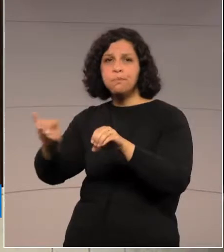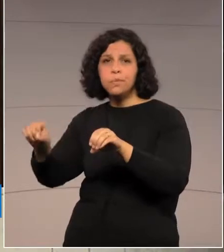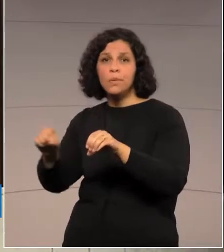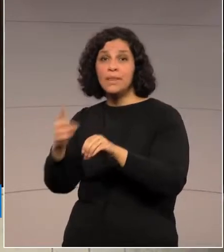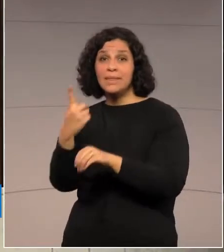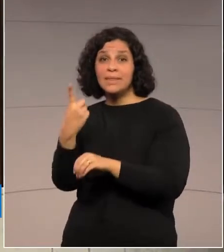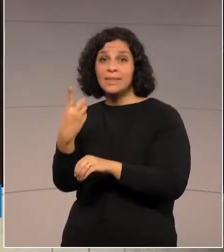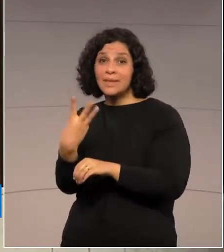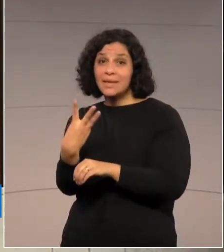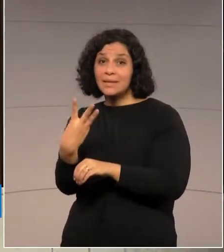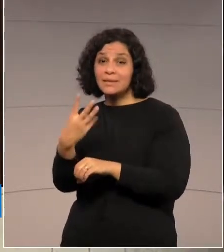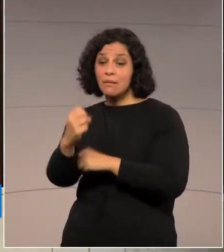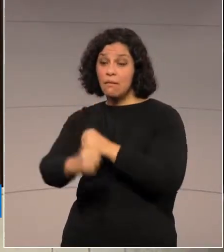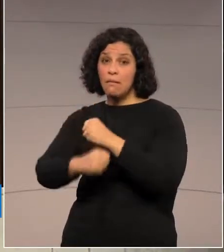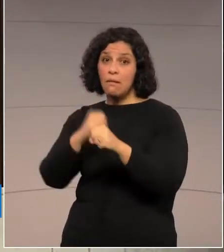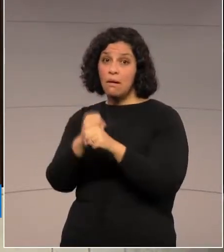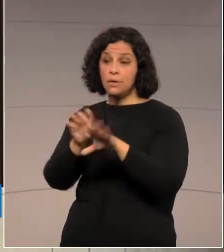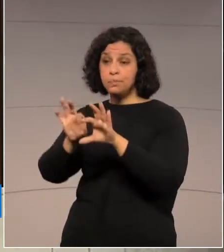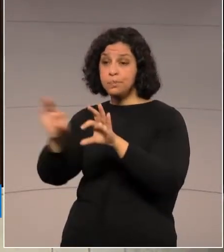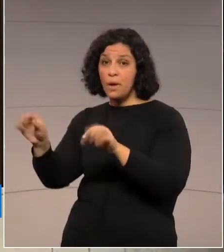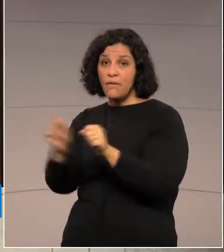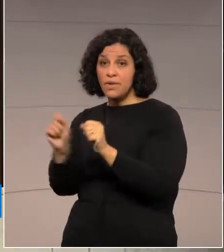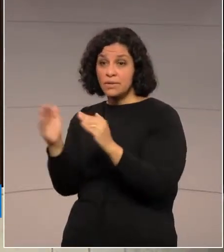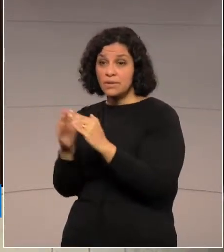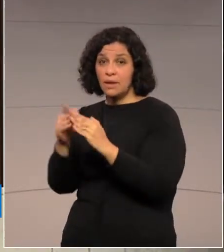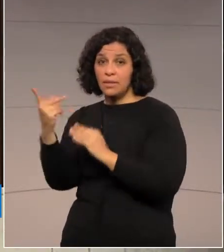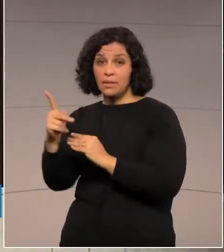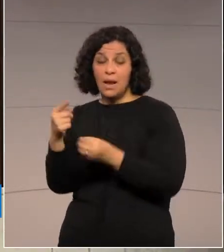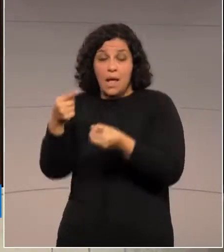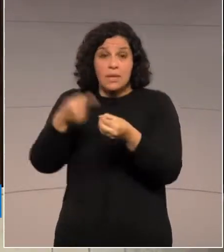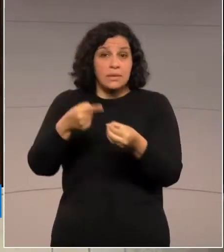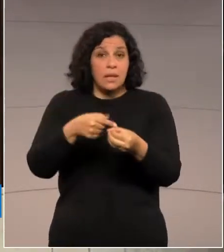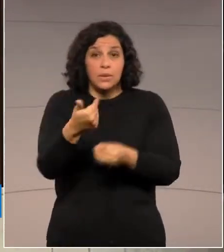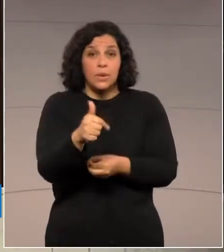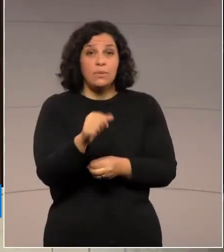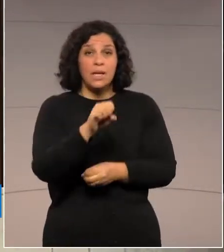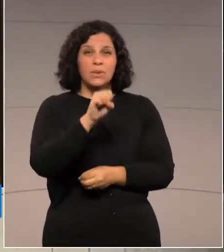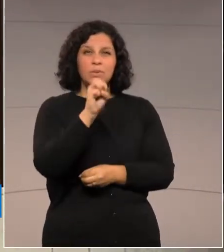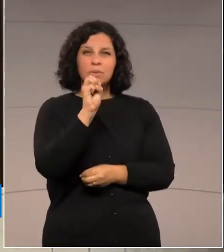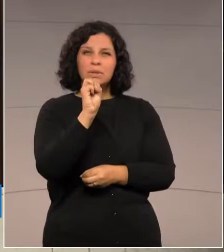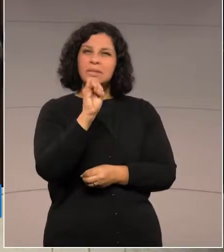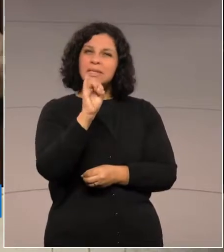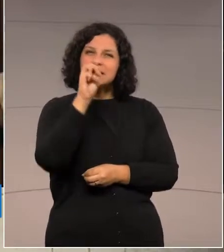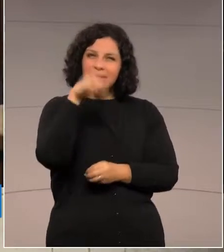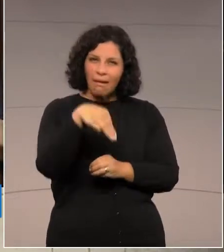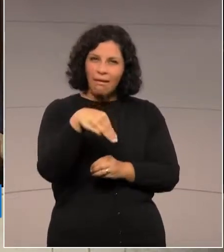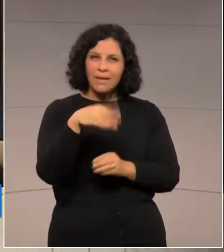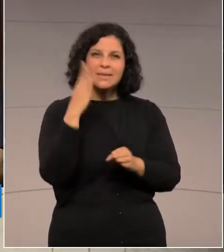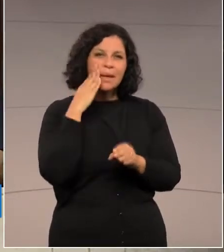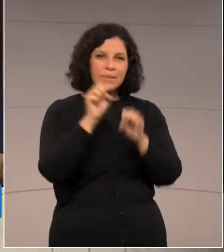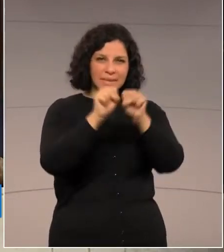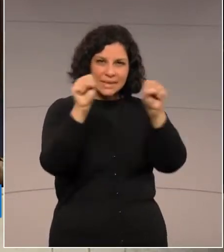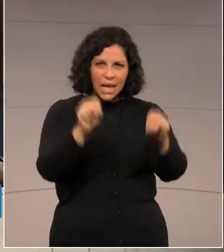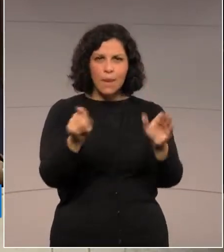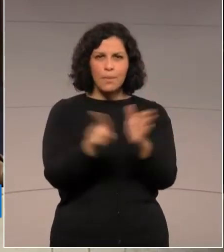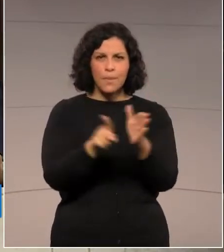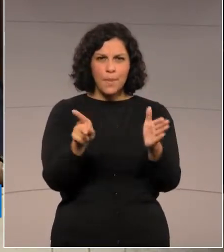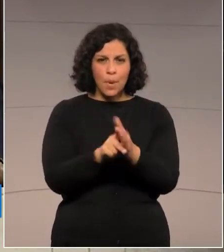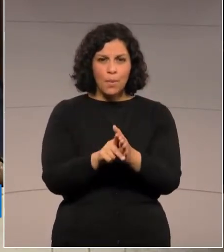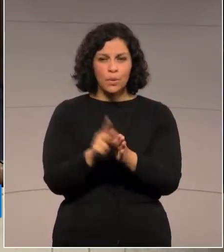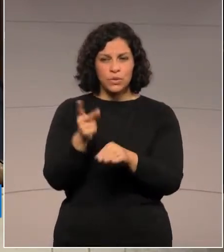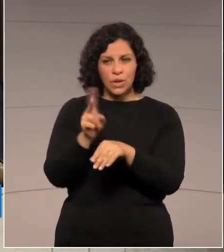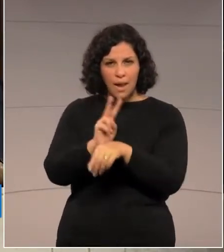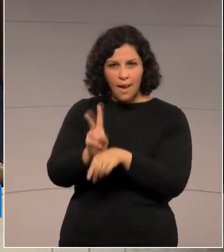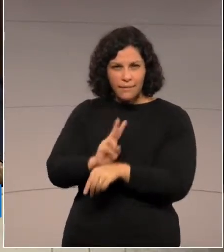13 anos. E o município não tem o sim, não tem o sistema de expensão